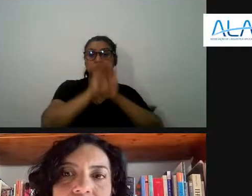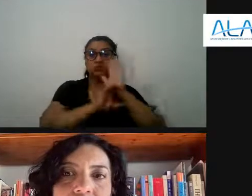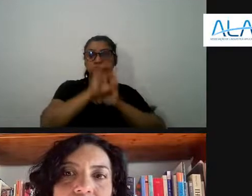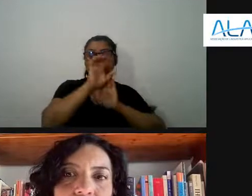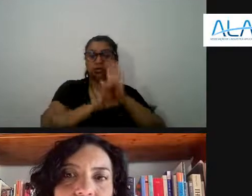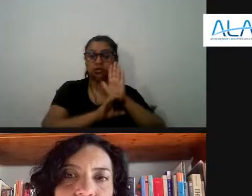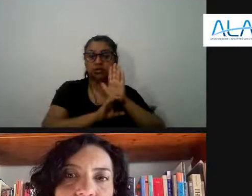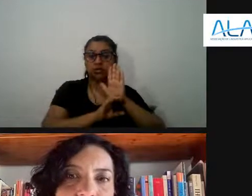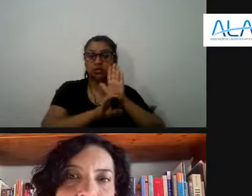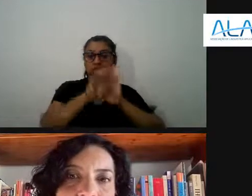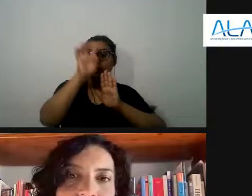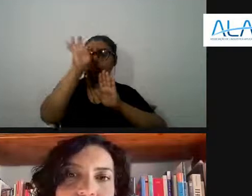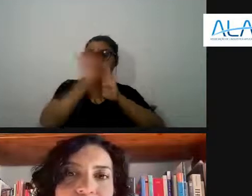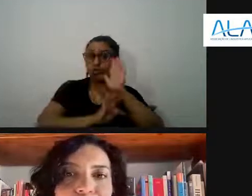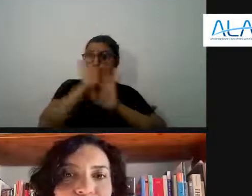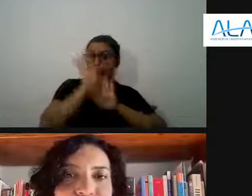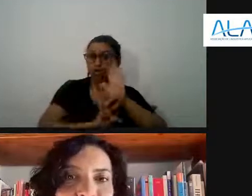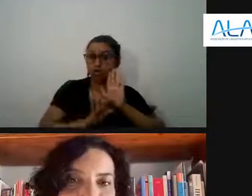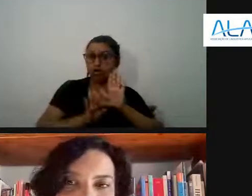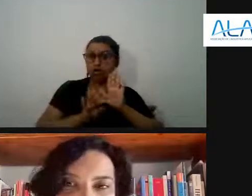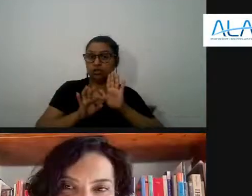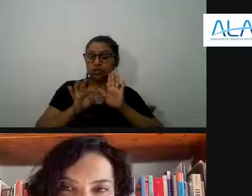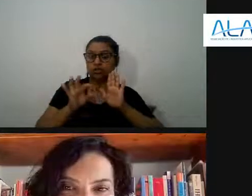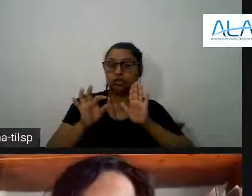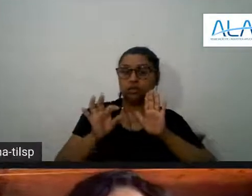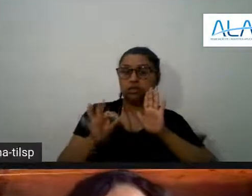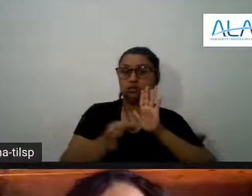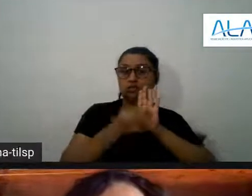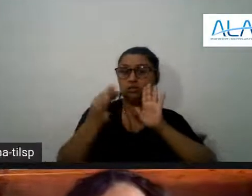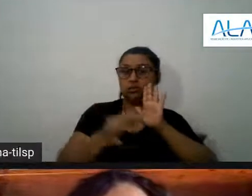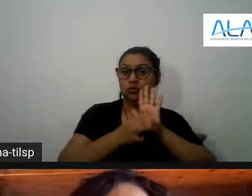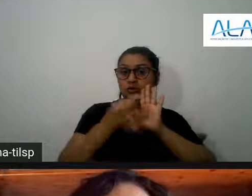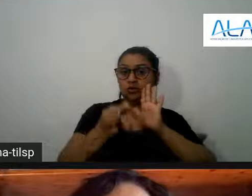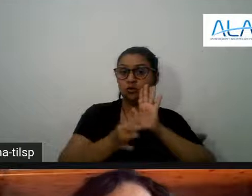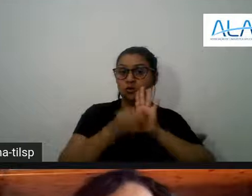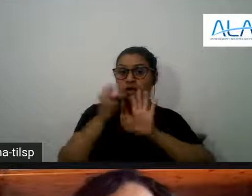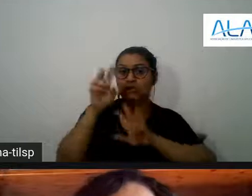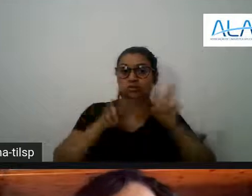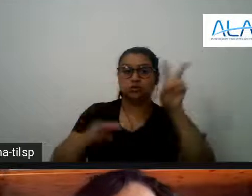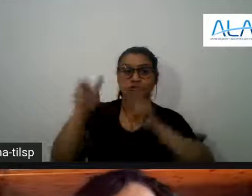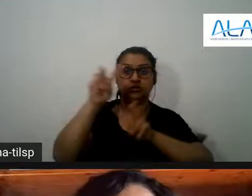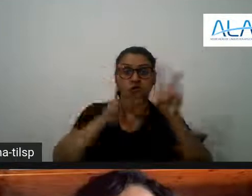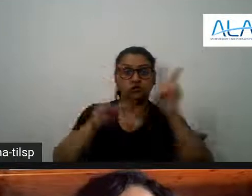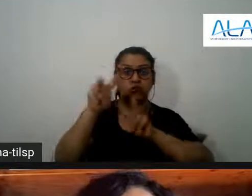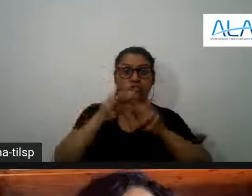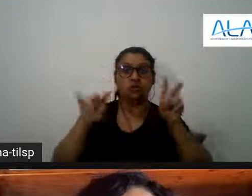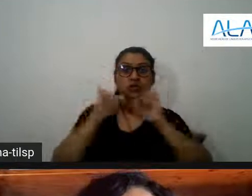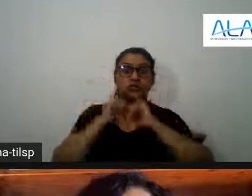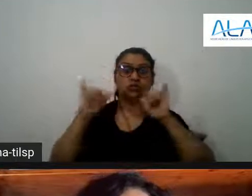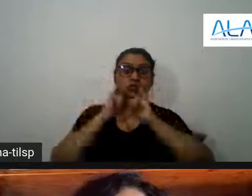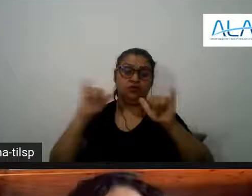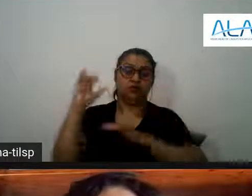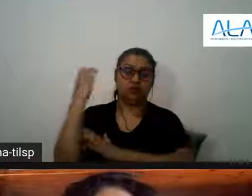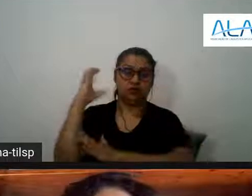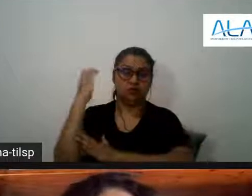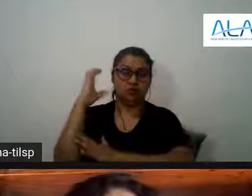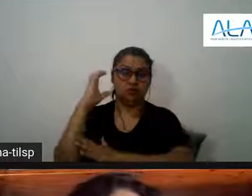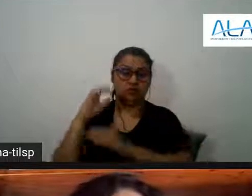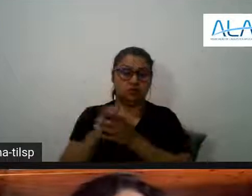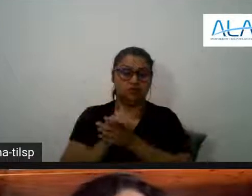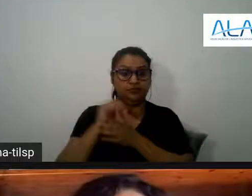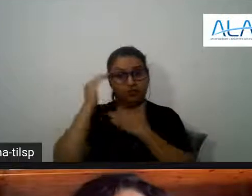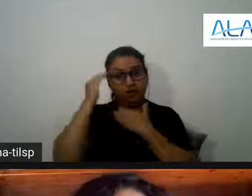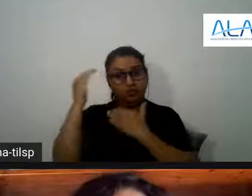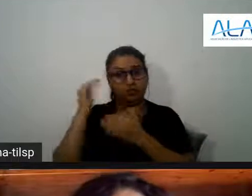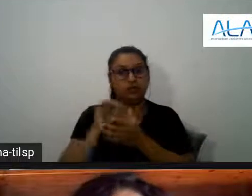para os textos orais e ou audiovisuais de divulgação científica ok obrigada